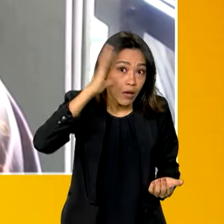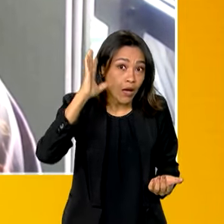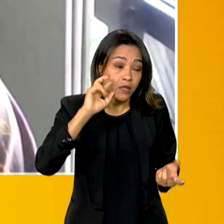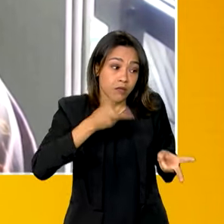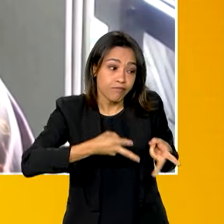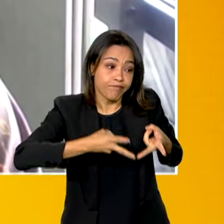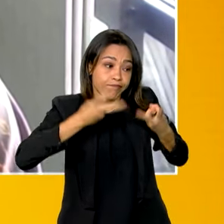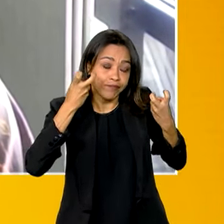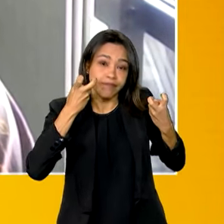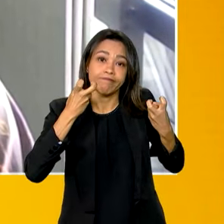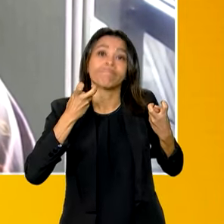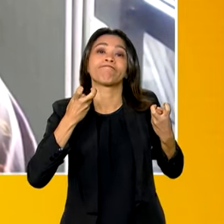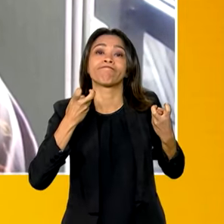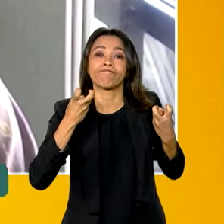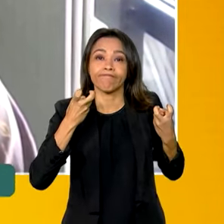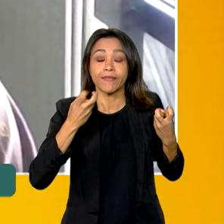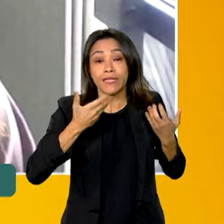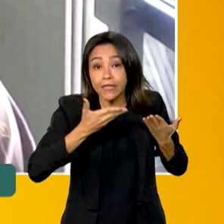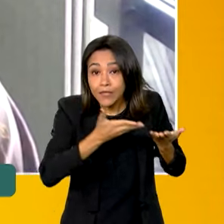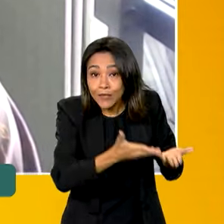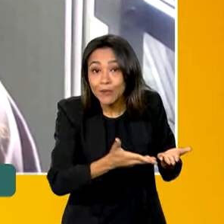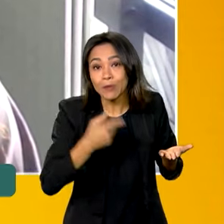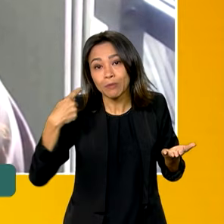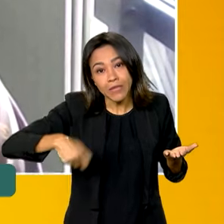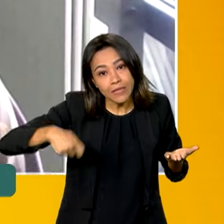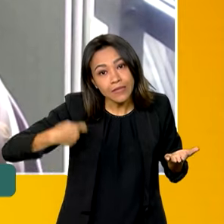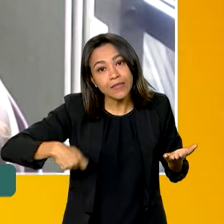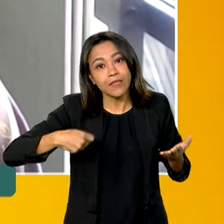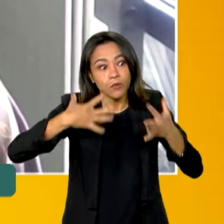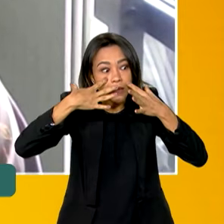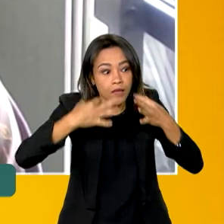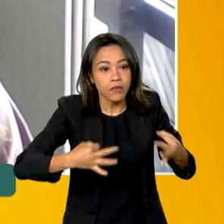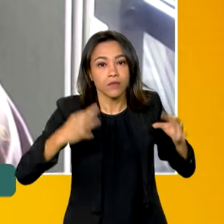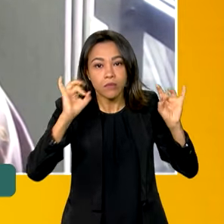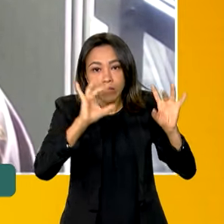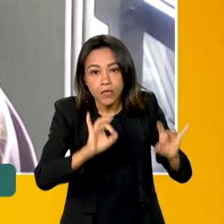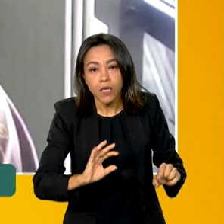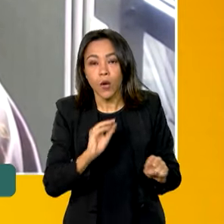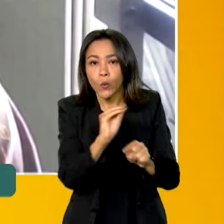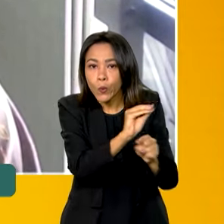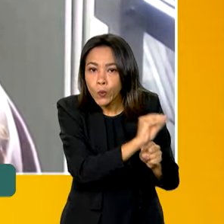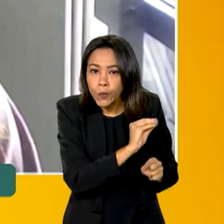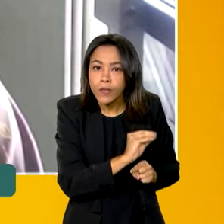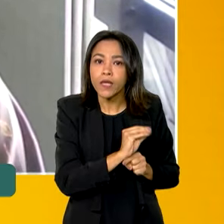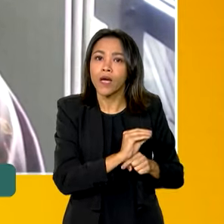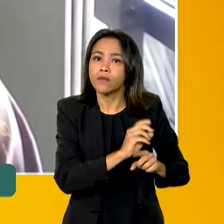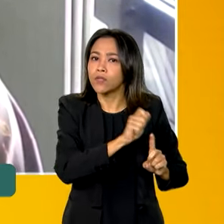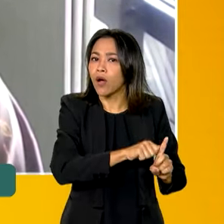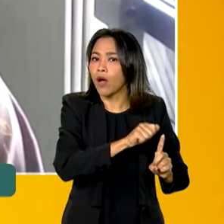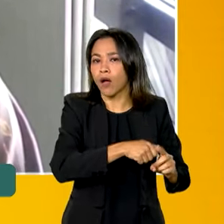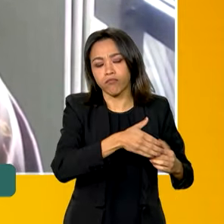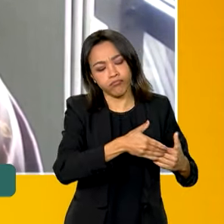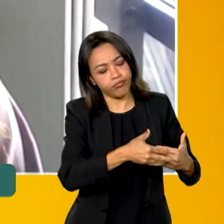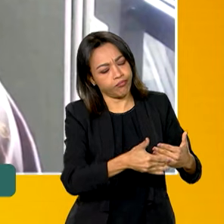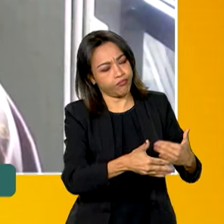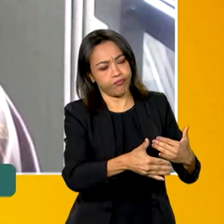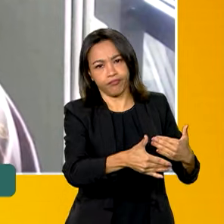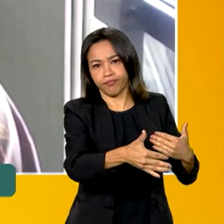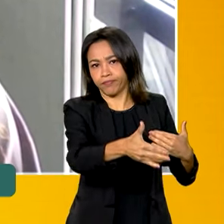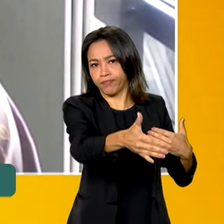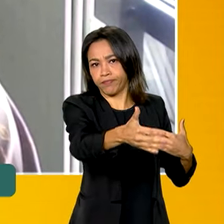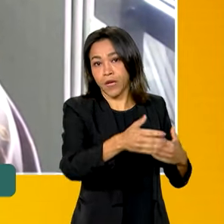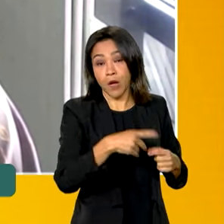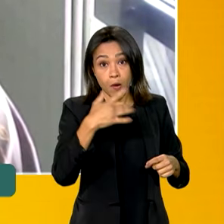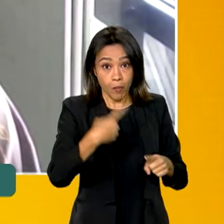isso demanda cuidados e cuidados de longa duração. Porque as pessoas estão